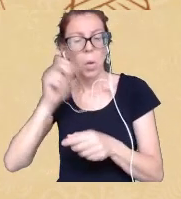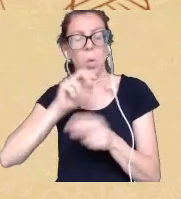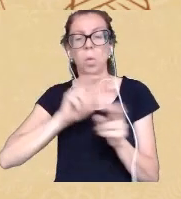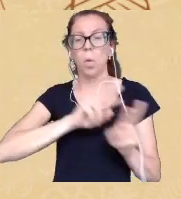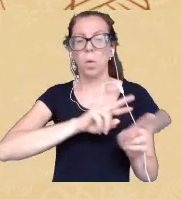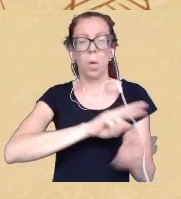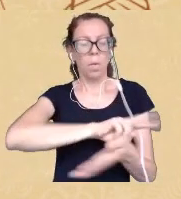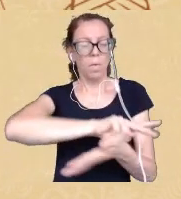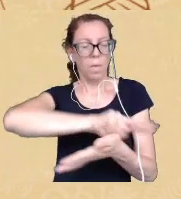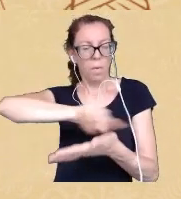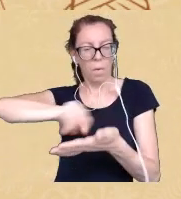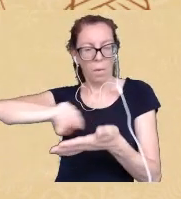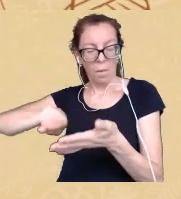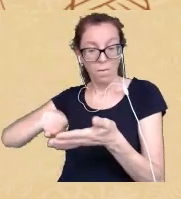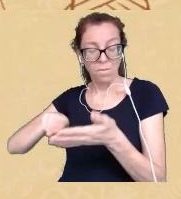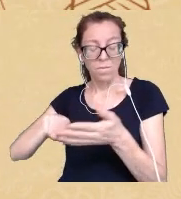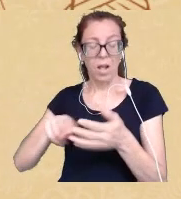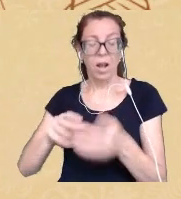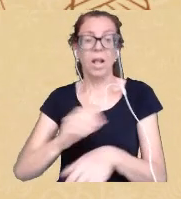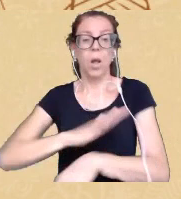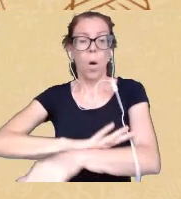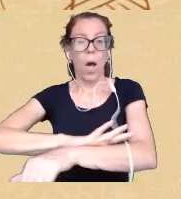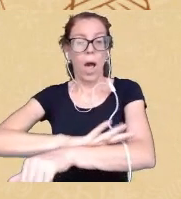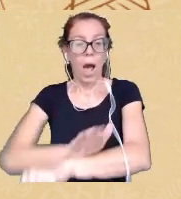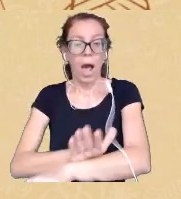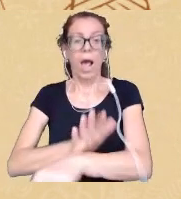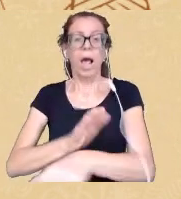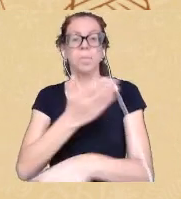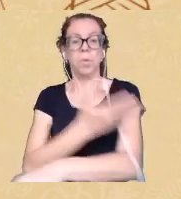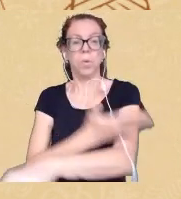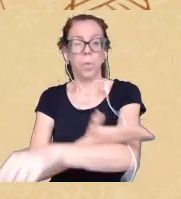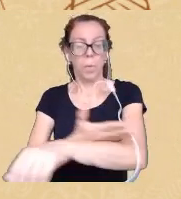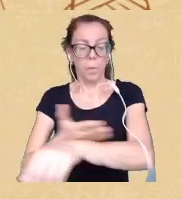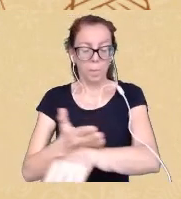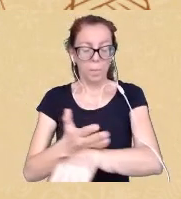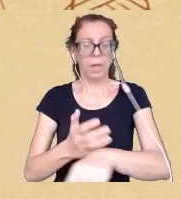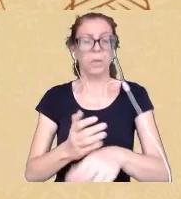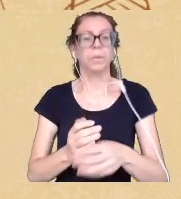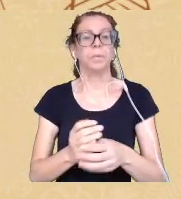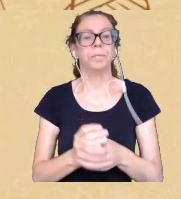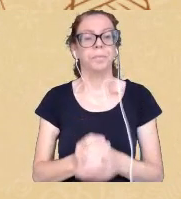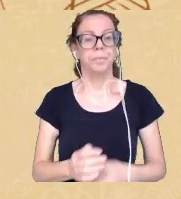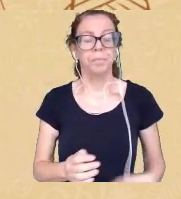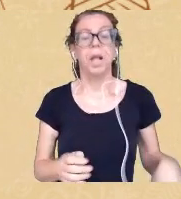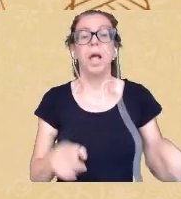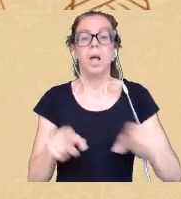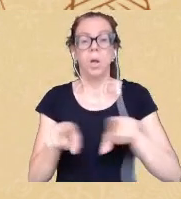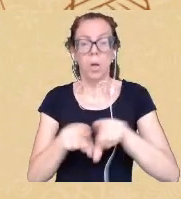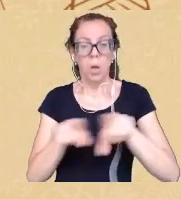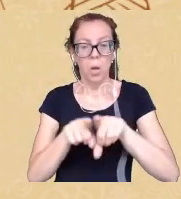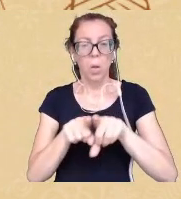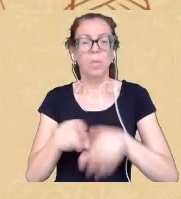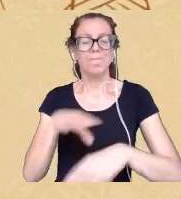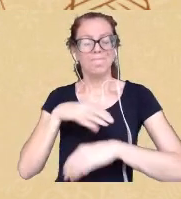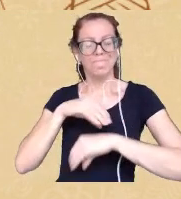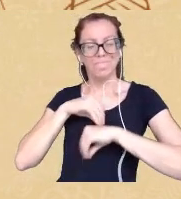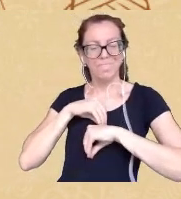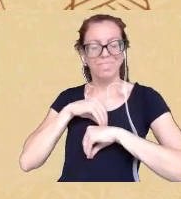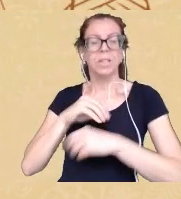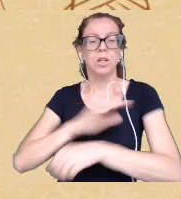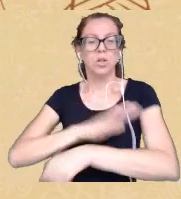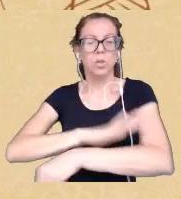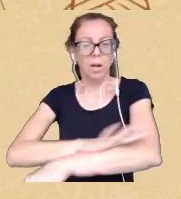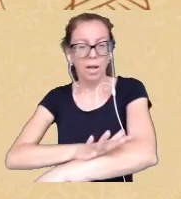é um racismo branco eu estou entendendo como você diz eu também carrego o racismo você está dizendo desse racismo derivado dos